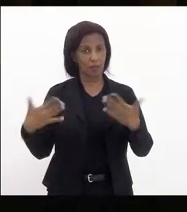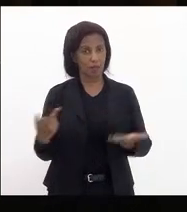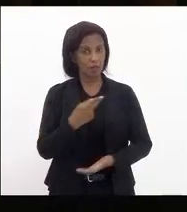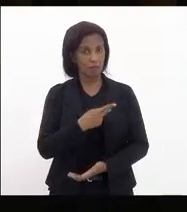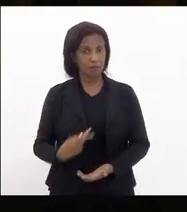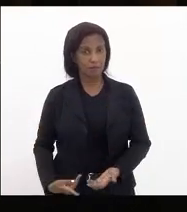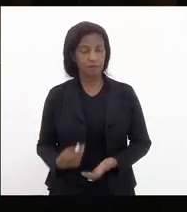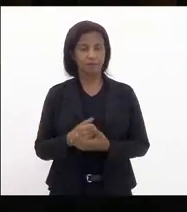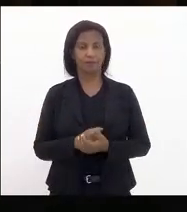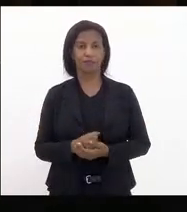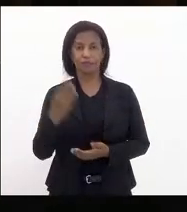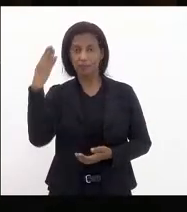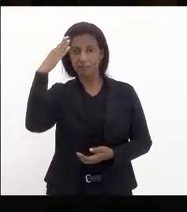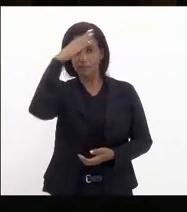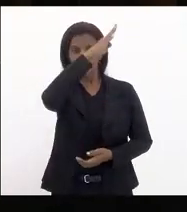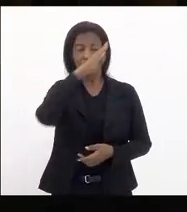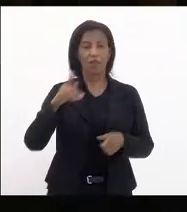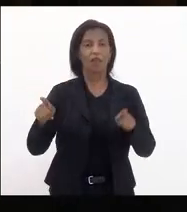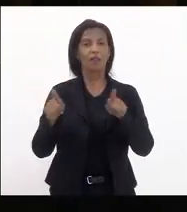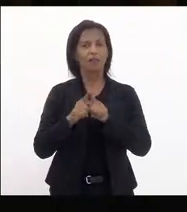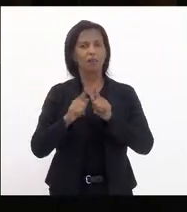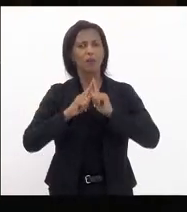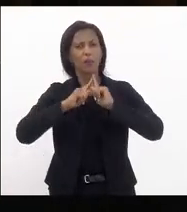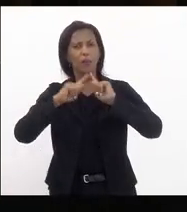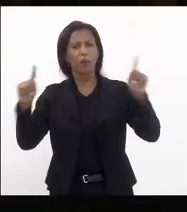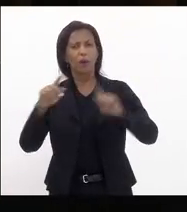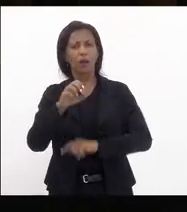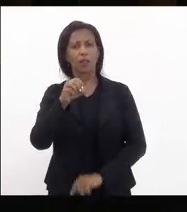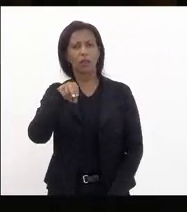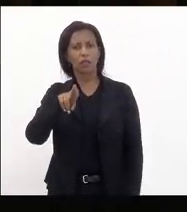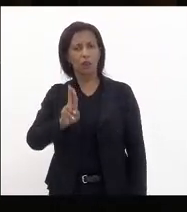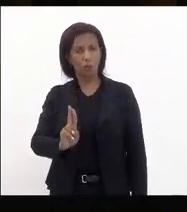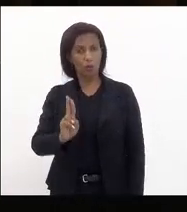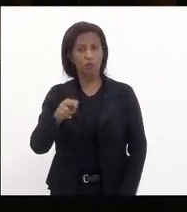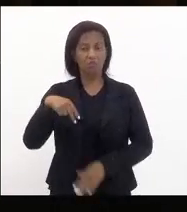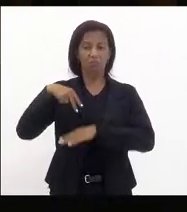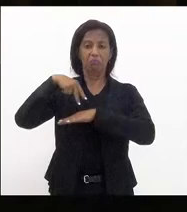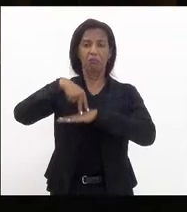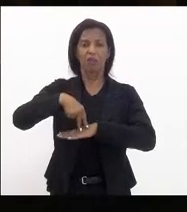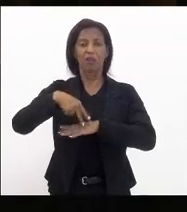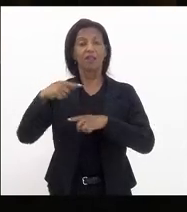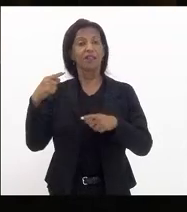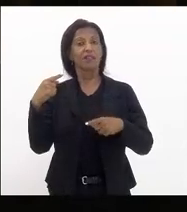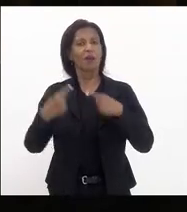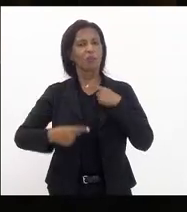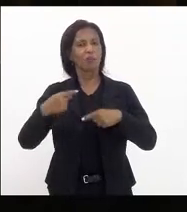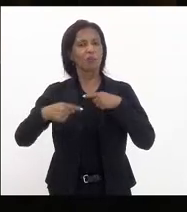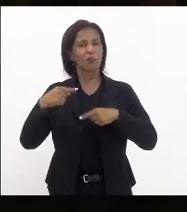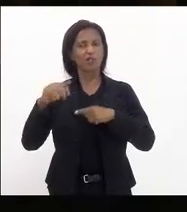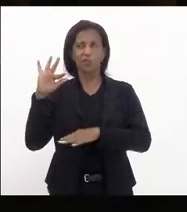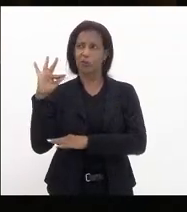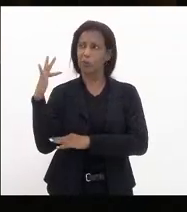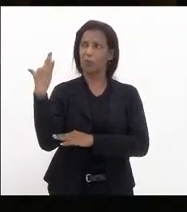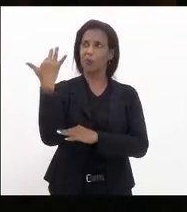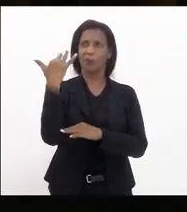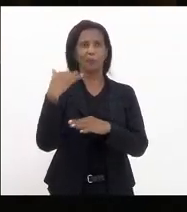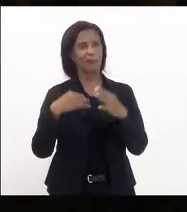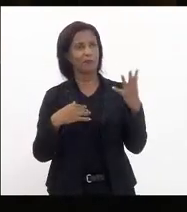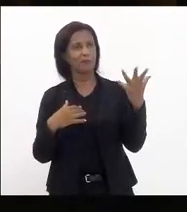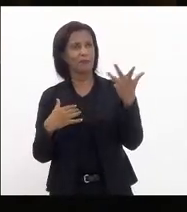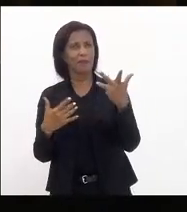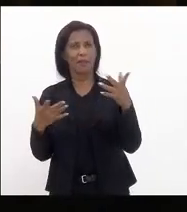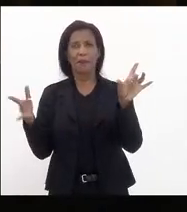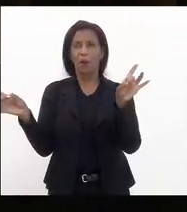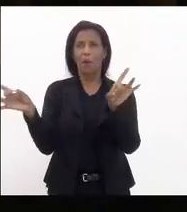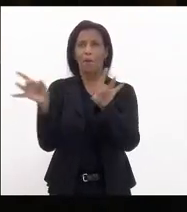presidenta Bolsonaro também discursou na ONU que a política ambiental brasileira é a mais